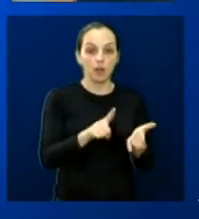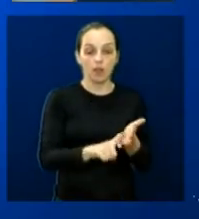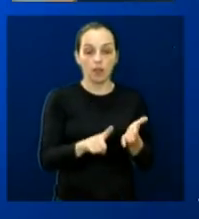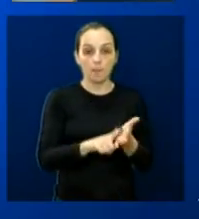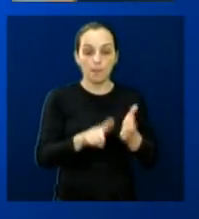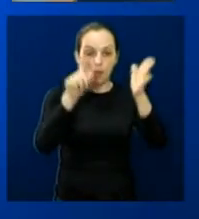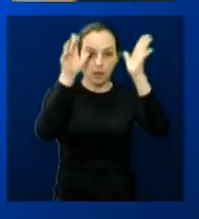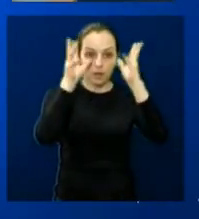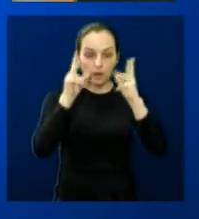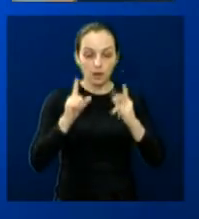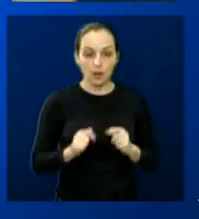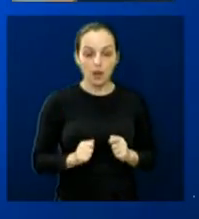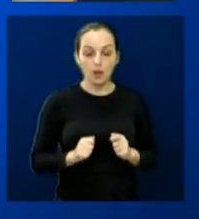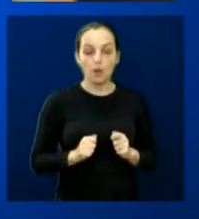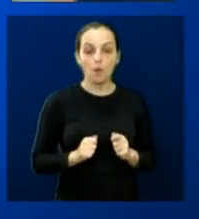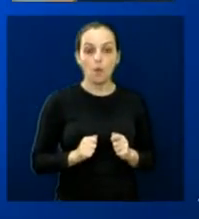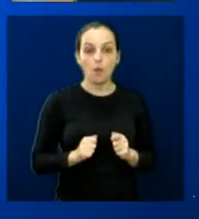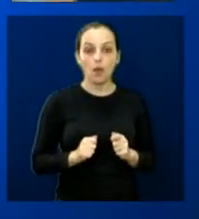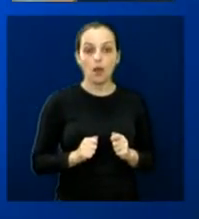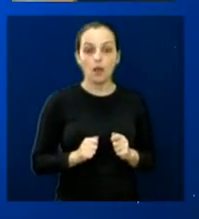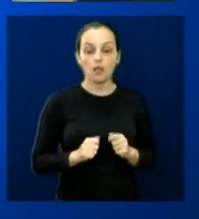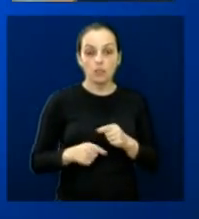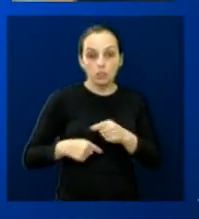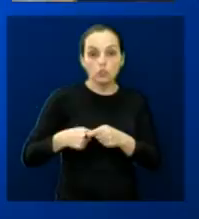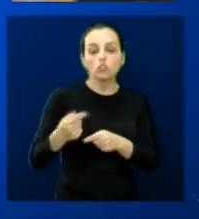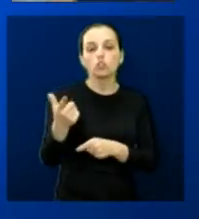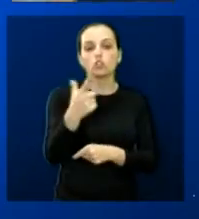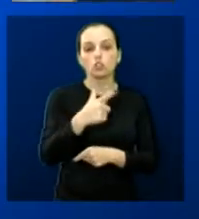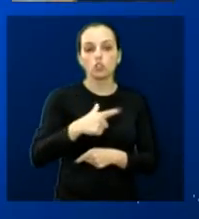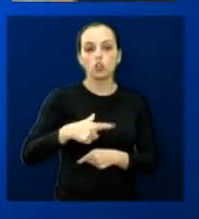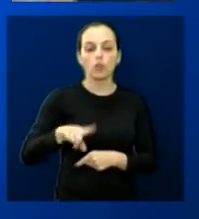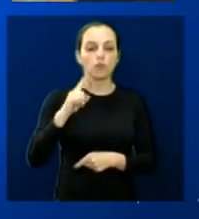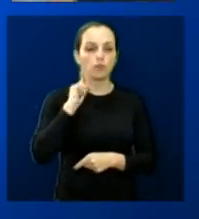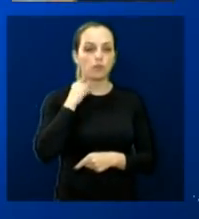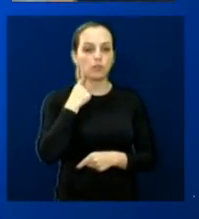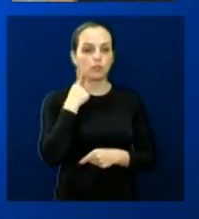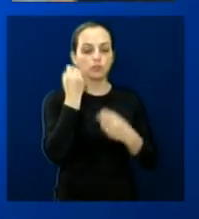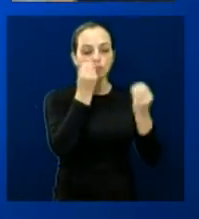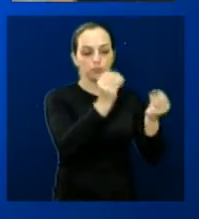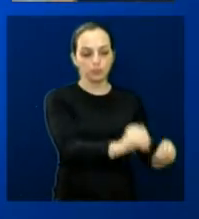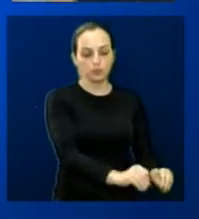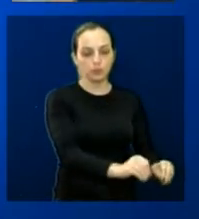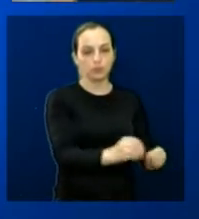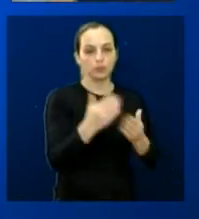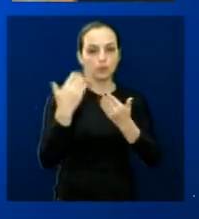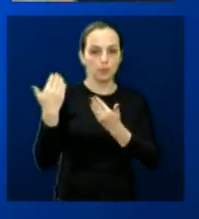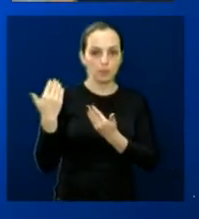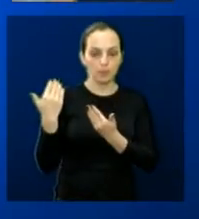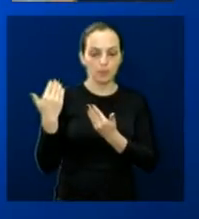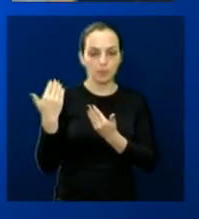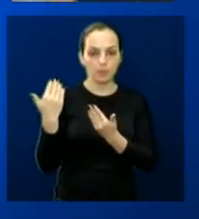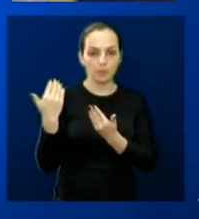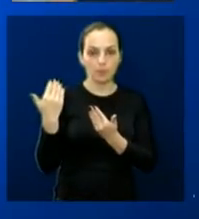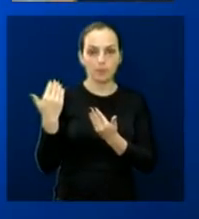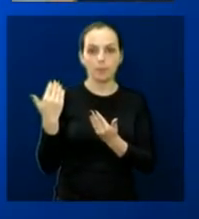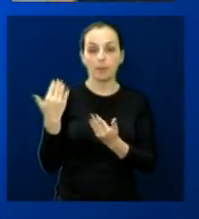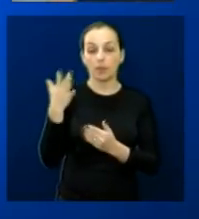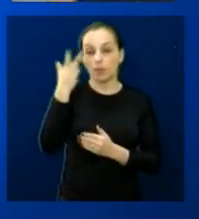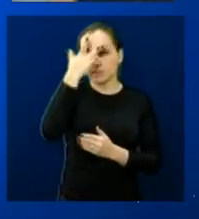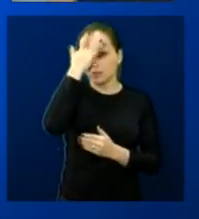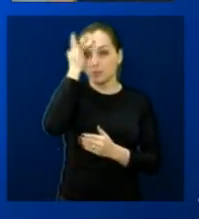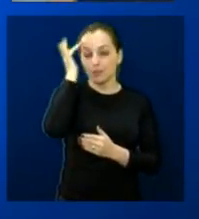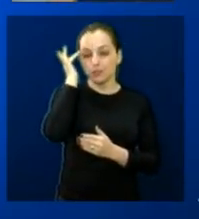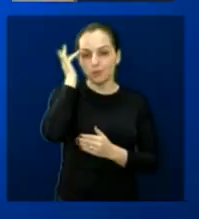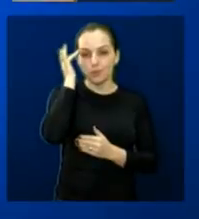tinha lixo no local. Na semana passada, ela foi limpa novamente. Então, gente sabe que algumas pessoas, infelizmente,